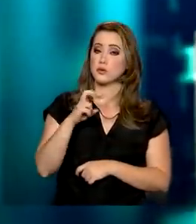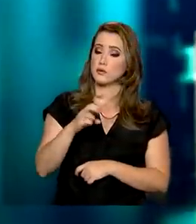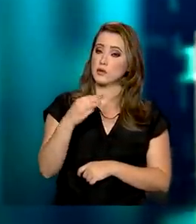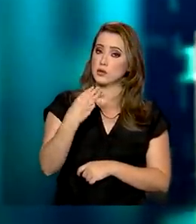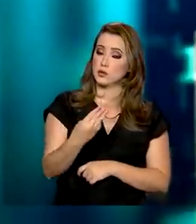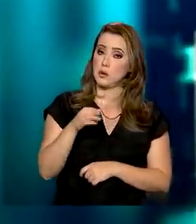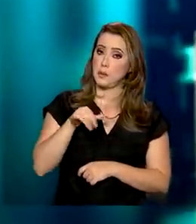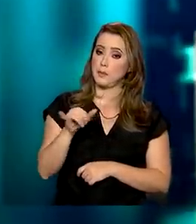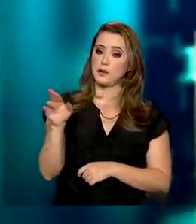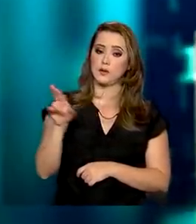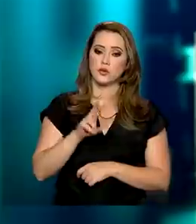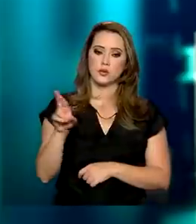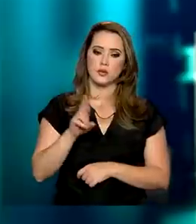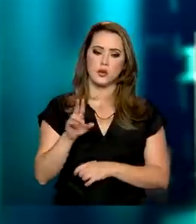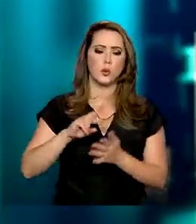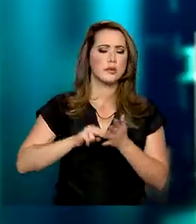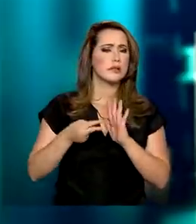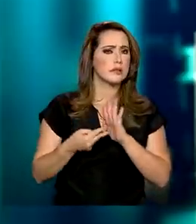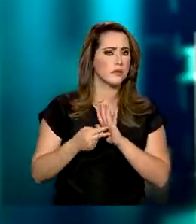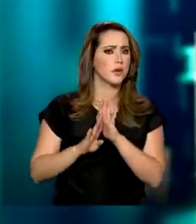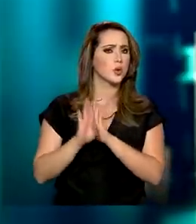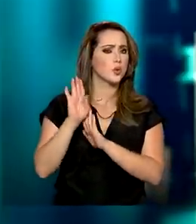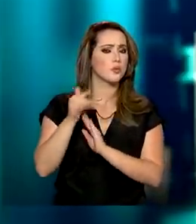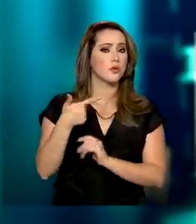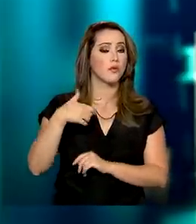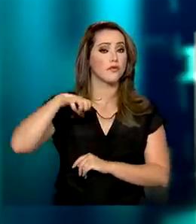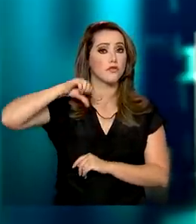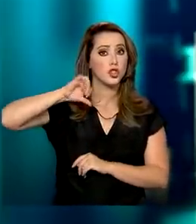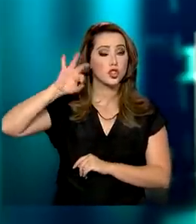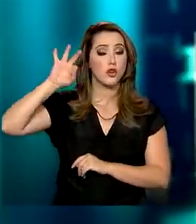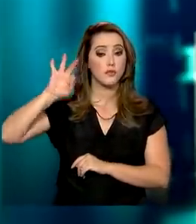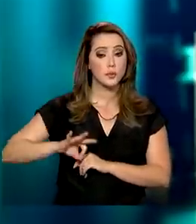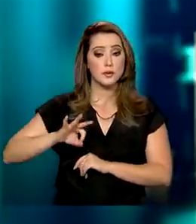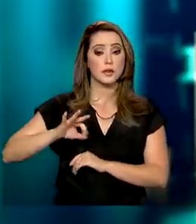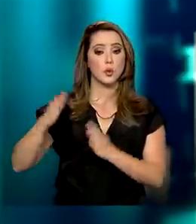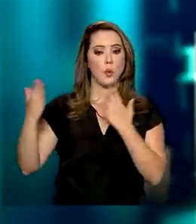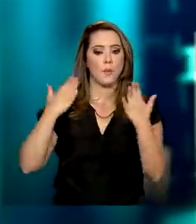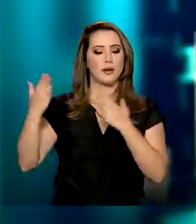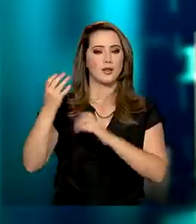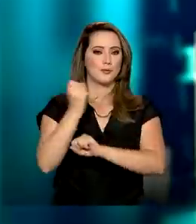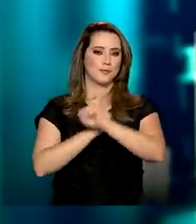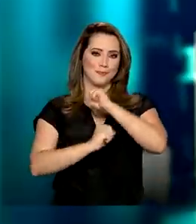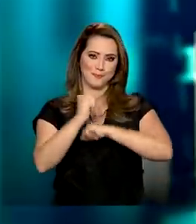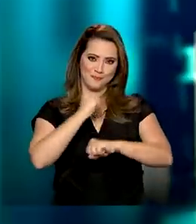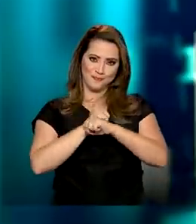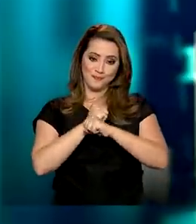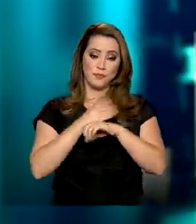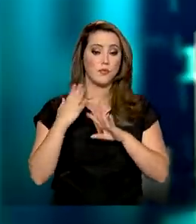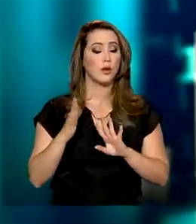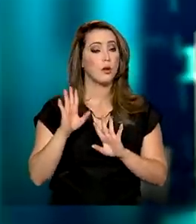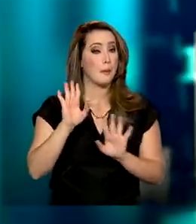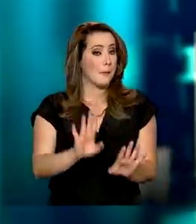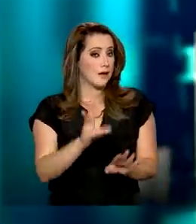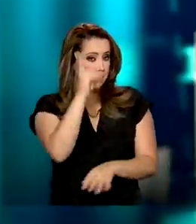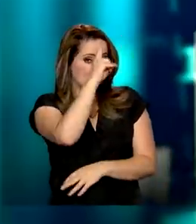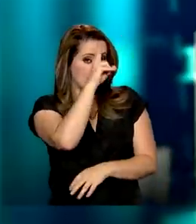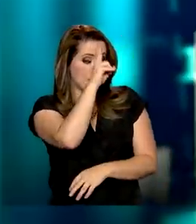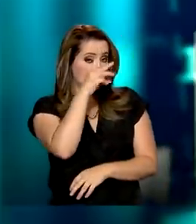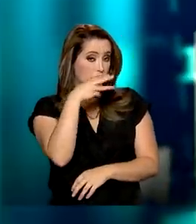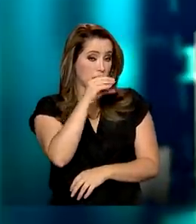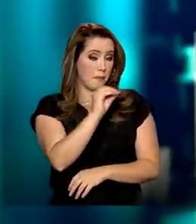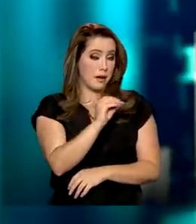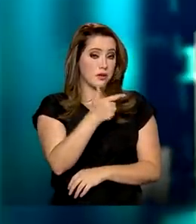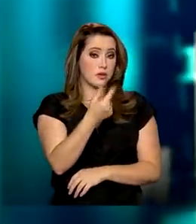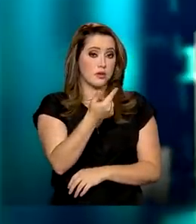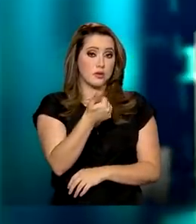bilhões de dólares, o que representa um aumento de 29,4% em relação a março de 2021. Lembrando que em março de